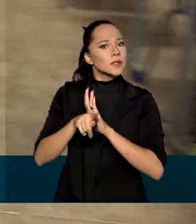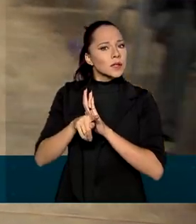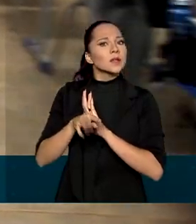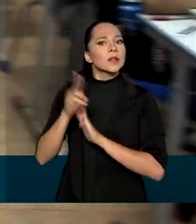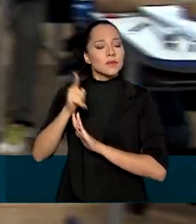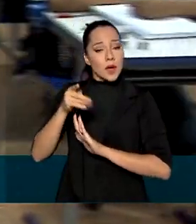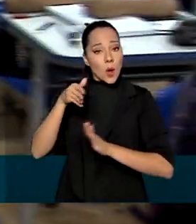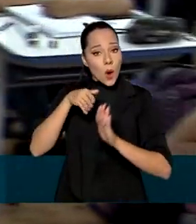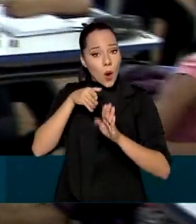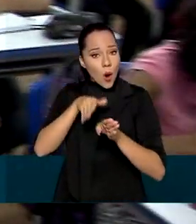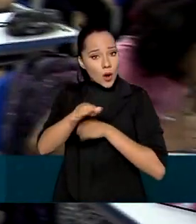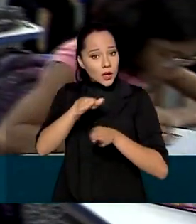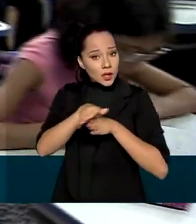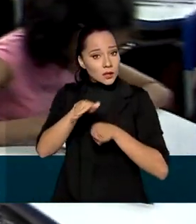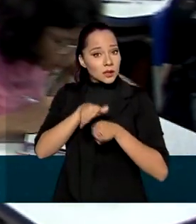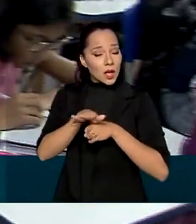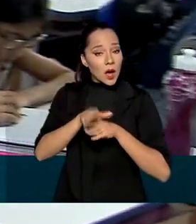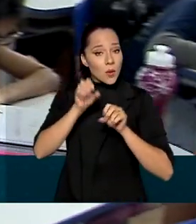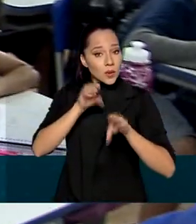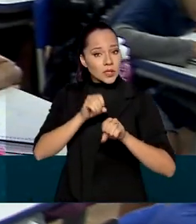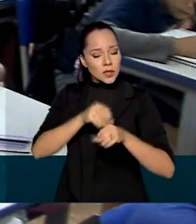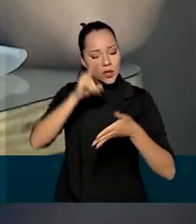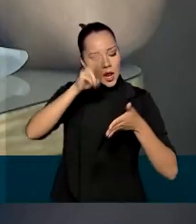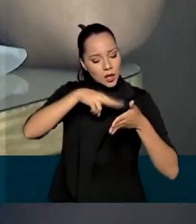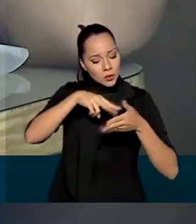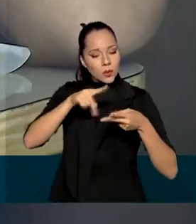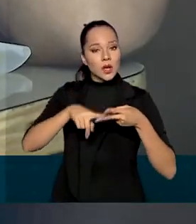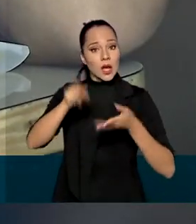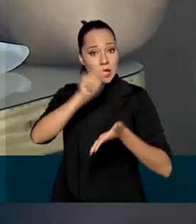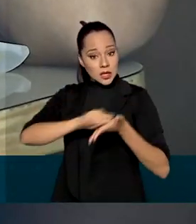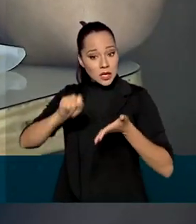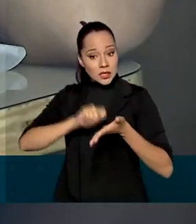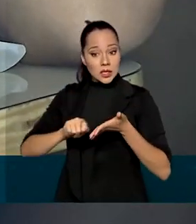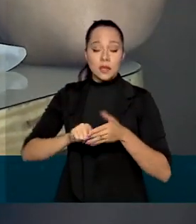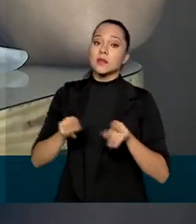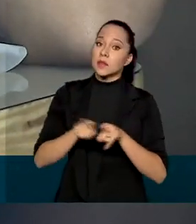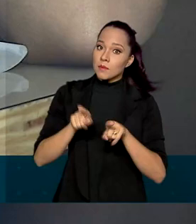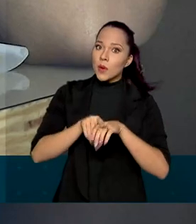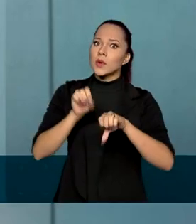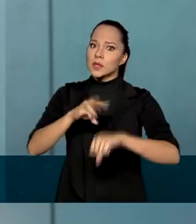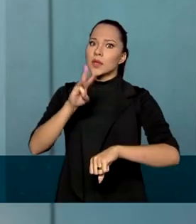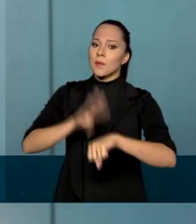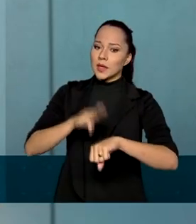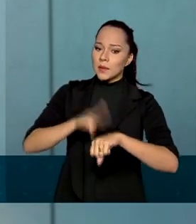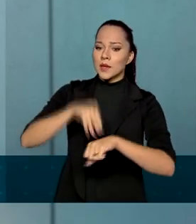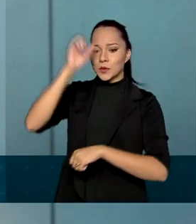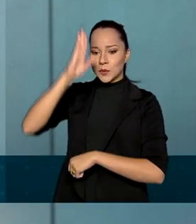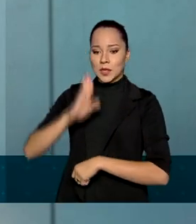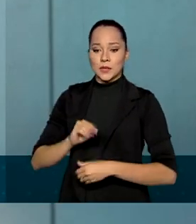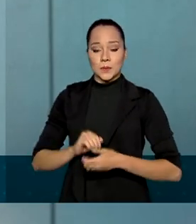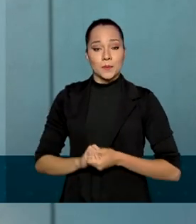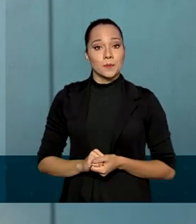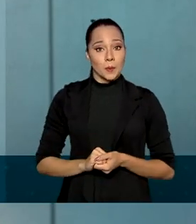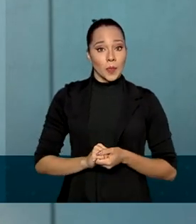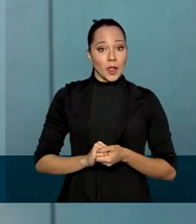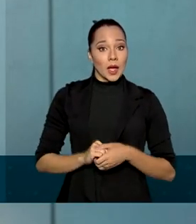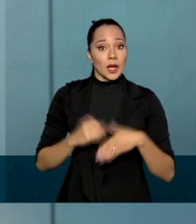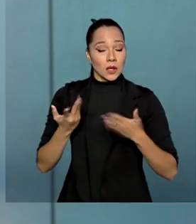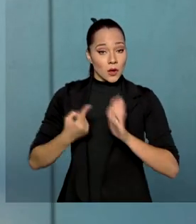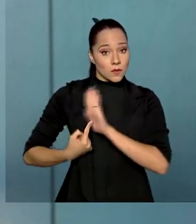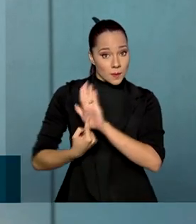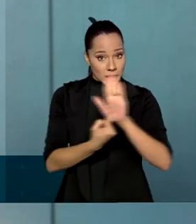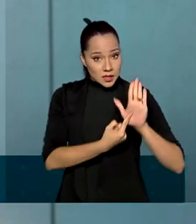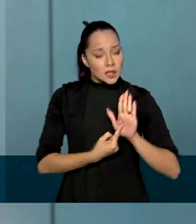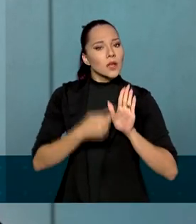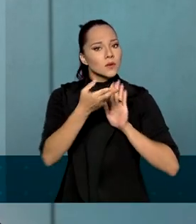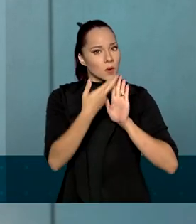vai orientar o ensino da leitura, da escrita e da matemática no Brasil. As produções acadêmicas apresentadas